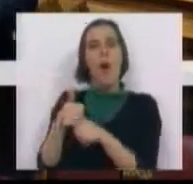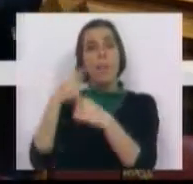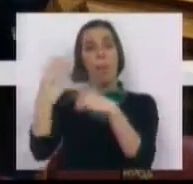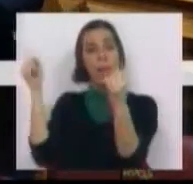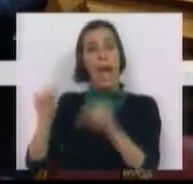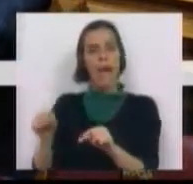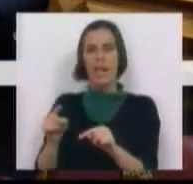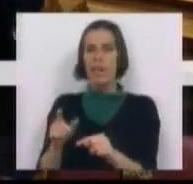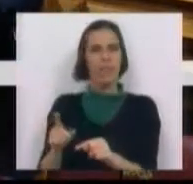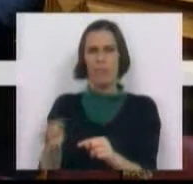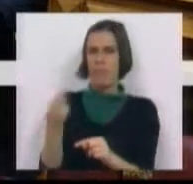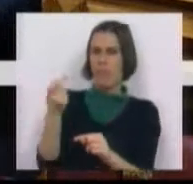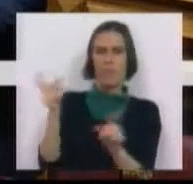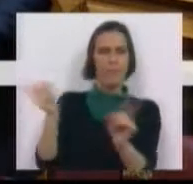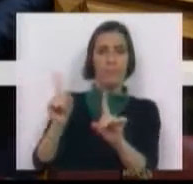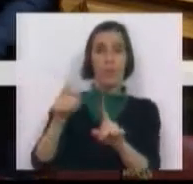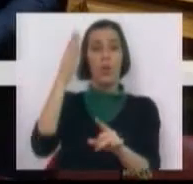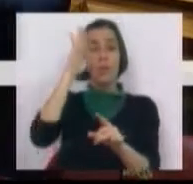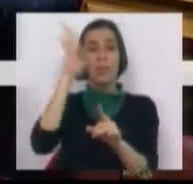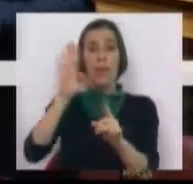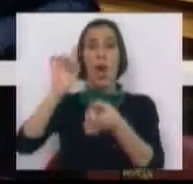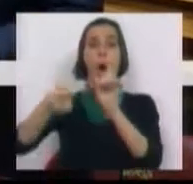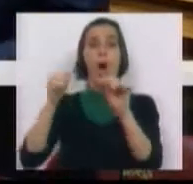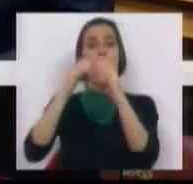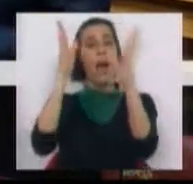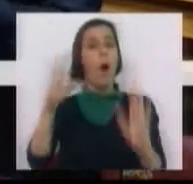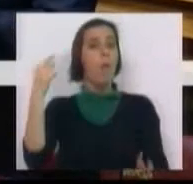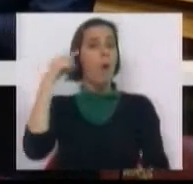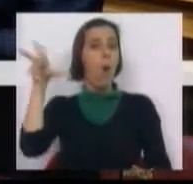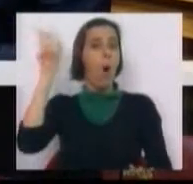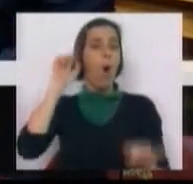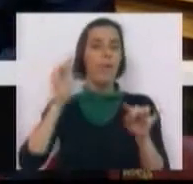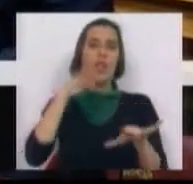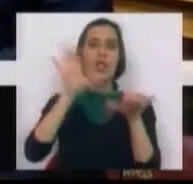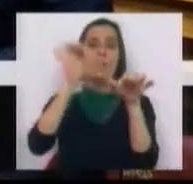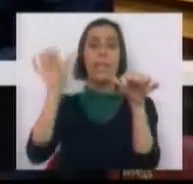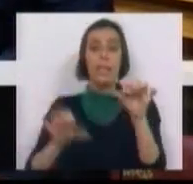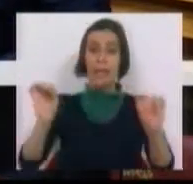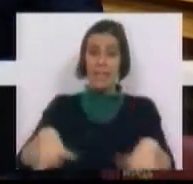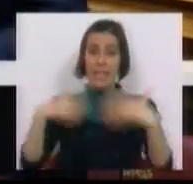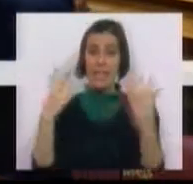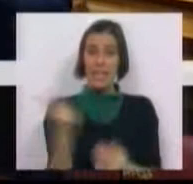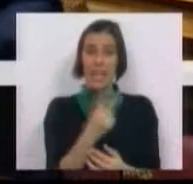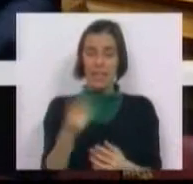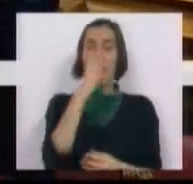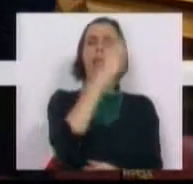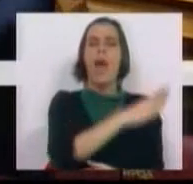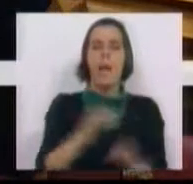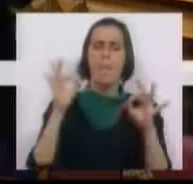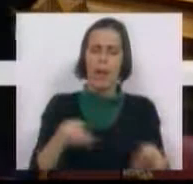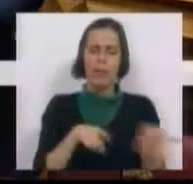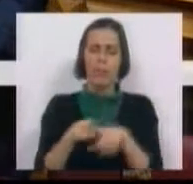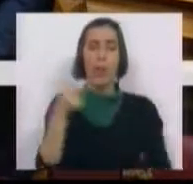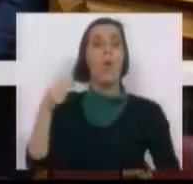trazido aqui não pega. Não pega porque os pressupostos e o que esta Casa ouviu aqui na justificação das iniciativas legislativas e na prática